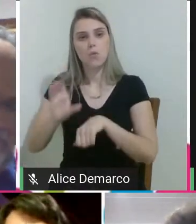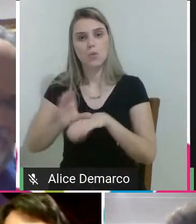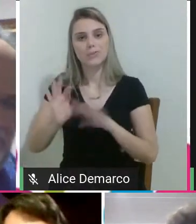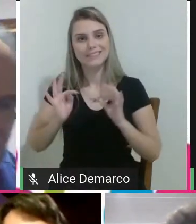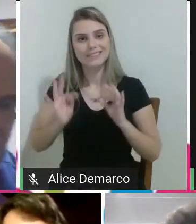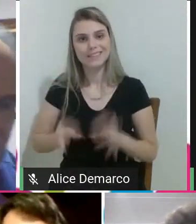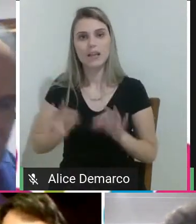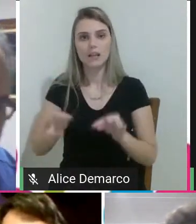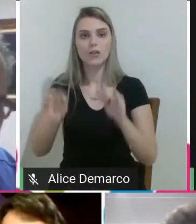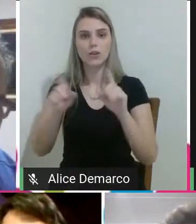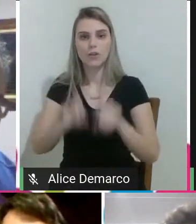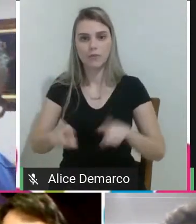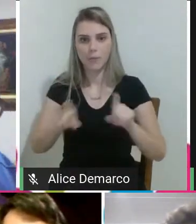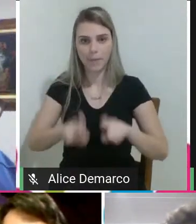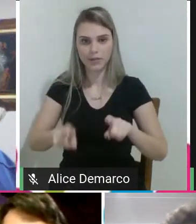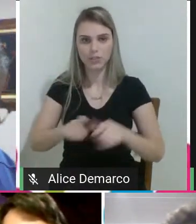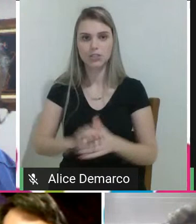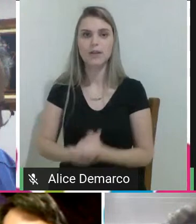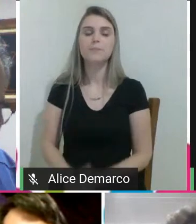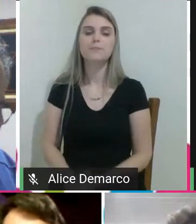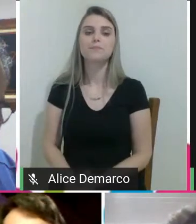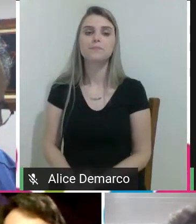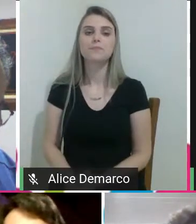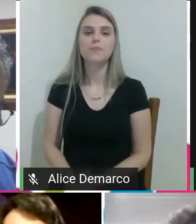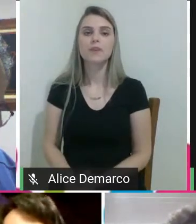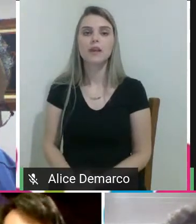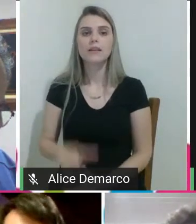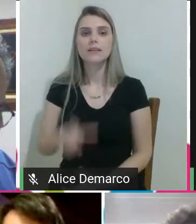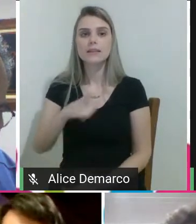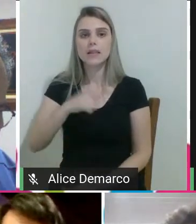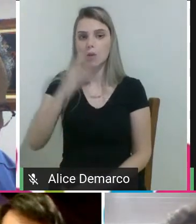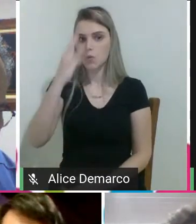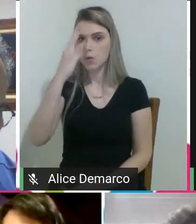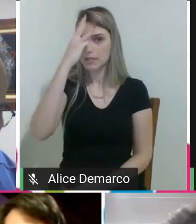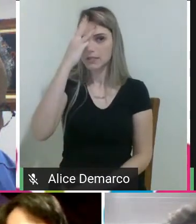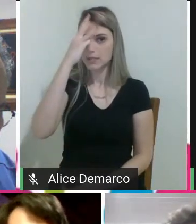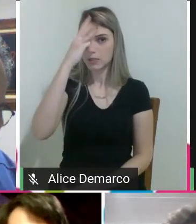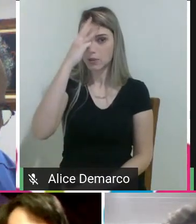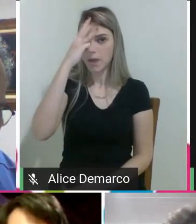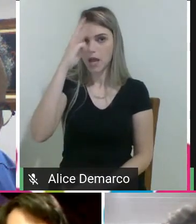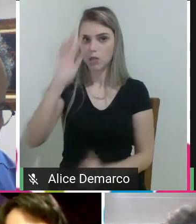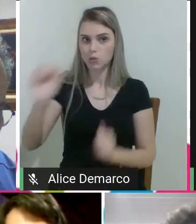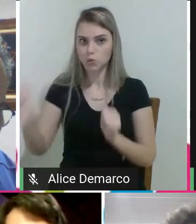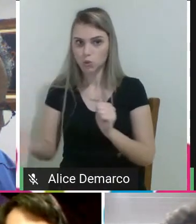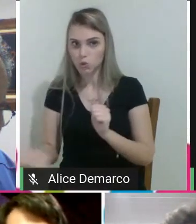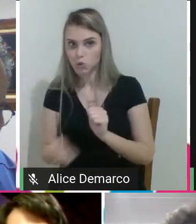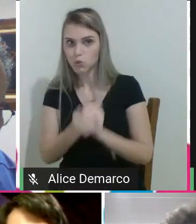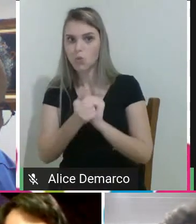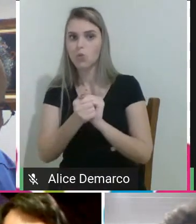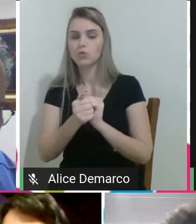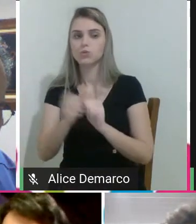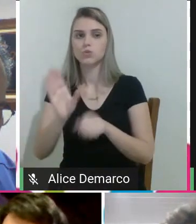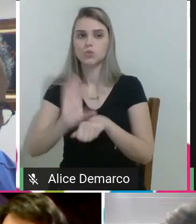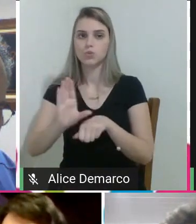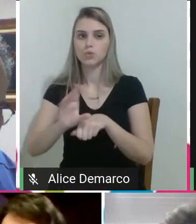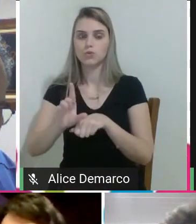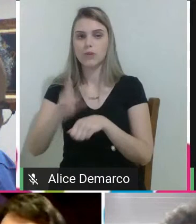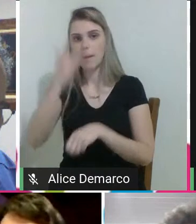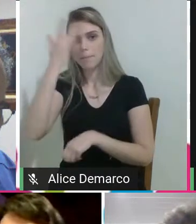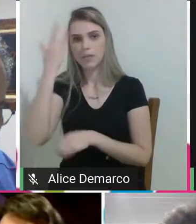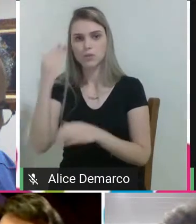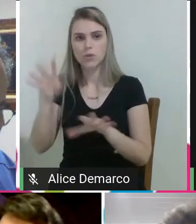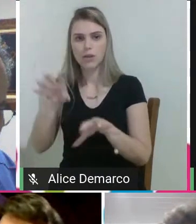a gente tem o ensino médio integrado a esse curso, então é um estudante que sai do nono ano